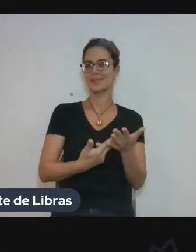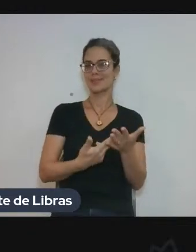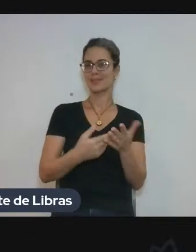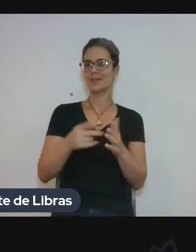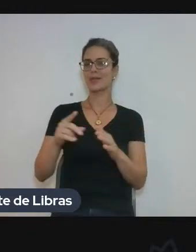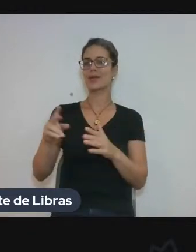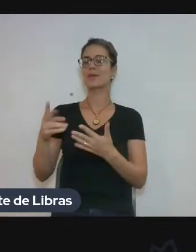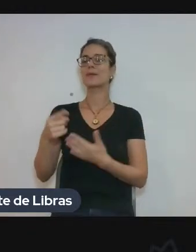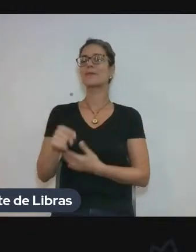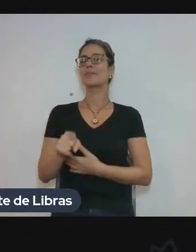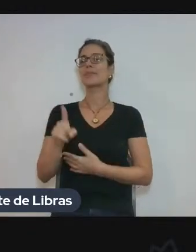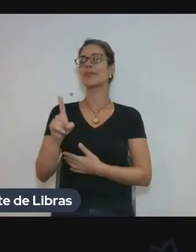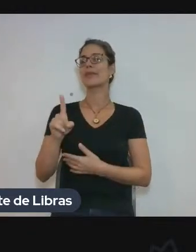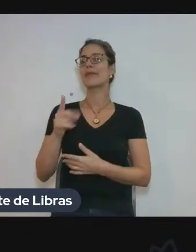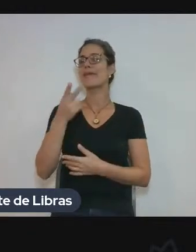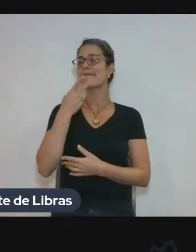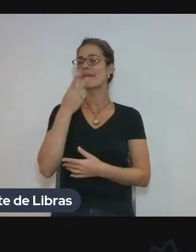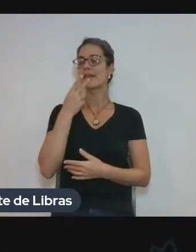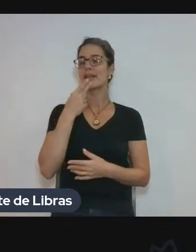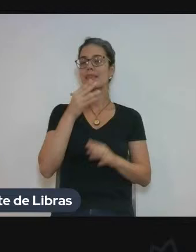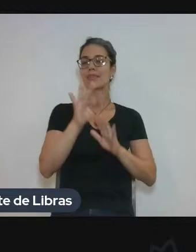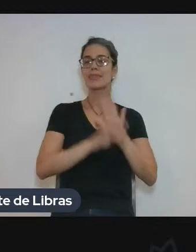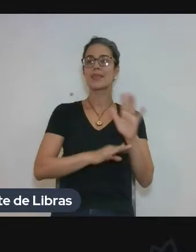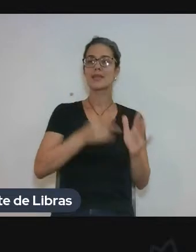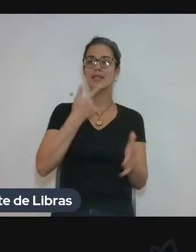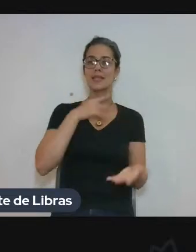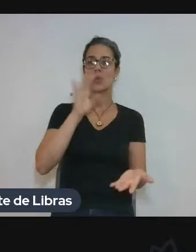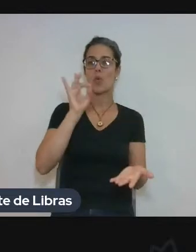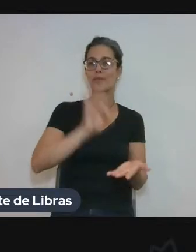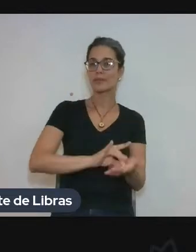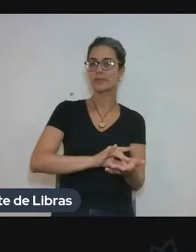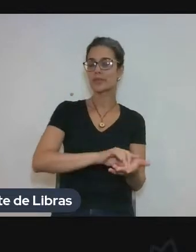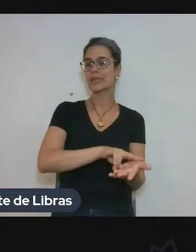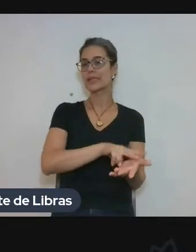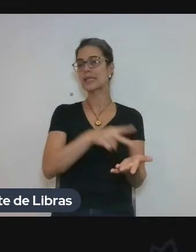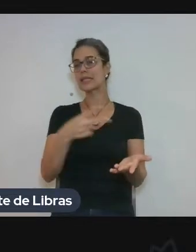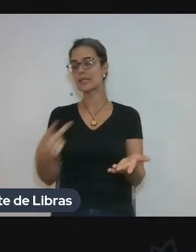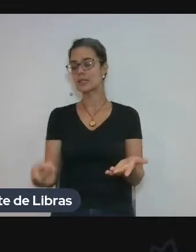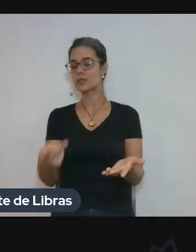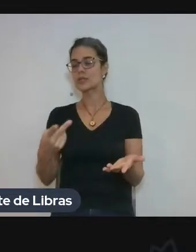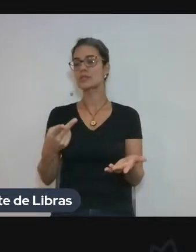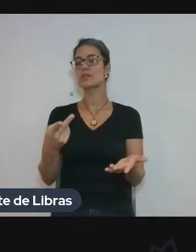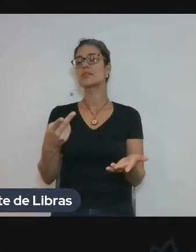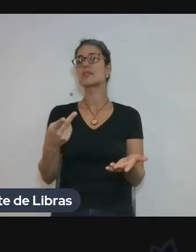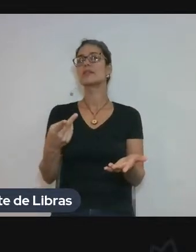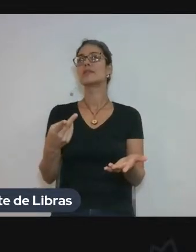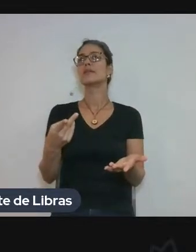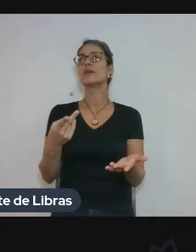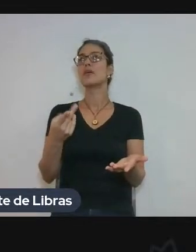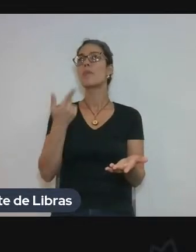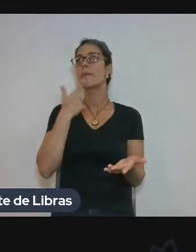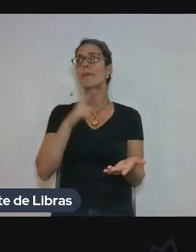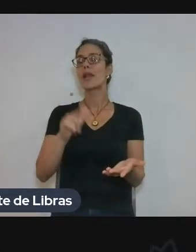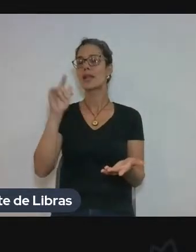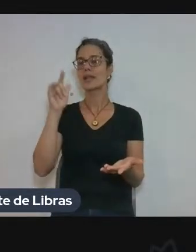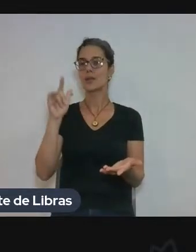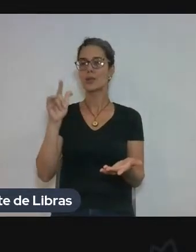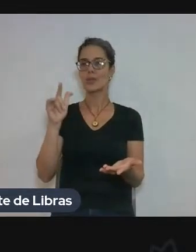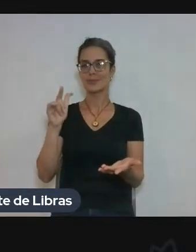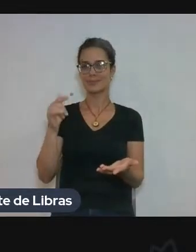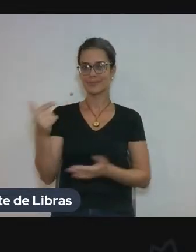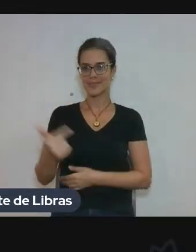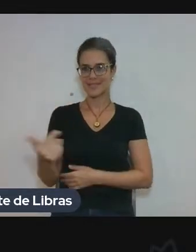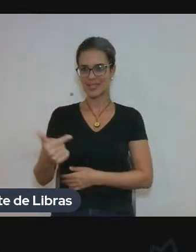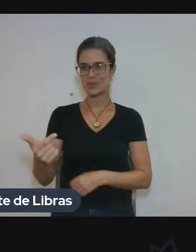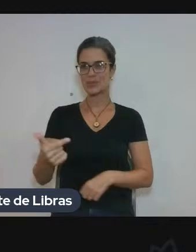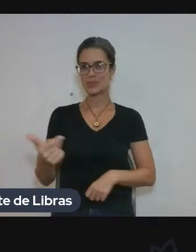porque ela veio da língua direta, né? Ela veio do original mítico, então, por isso, ela é transparente,